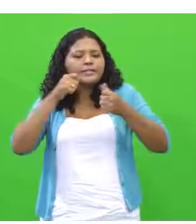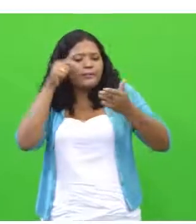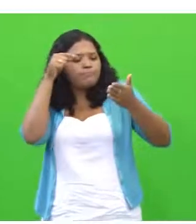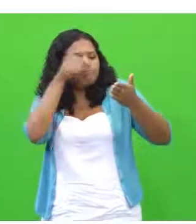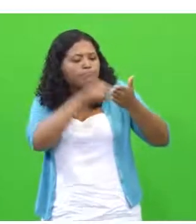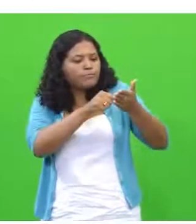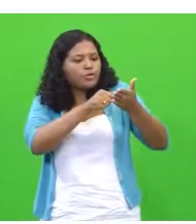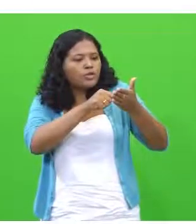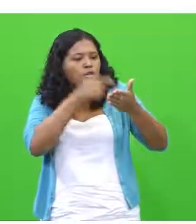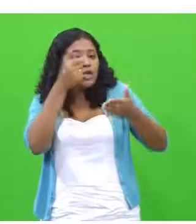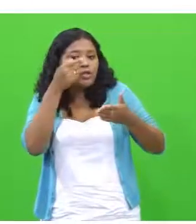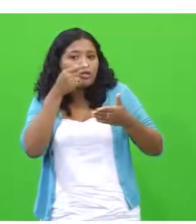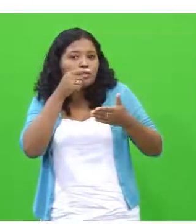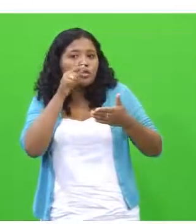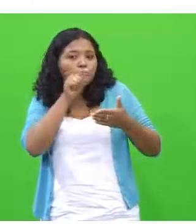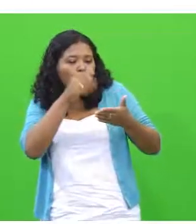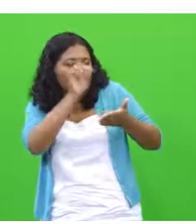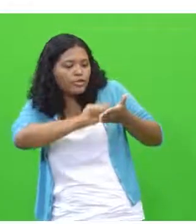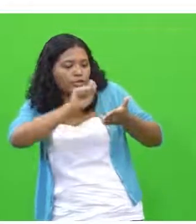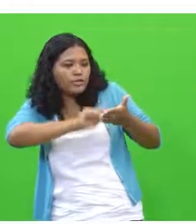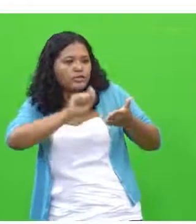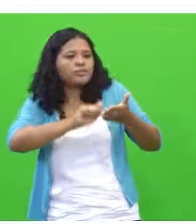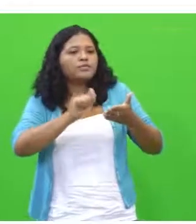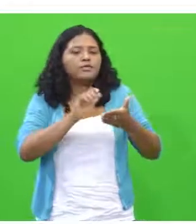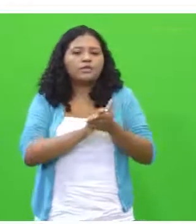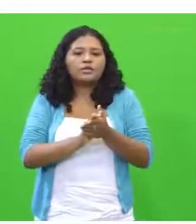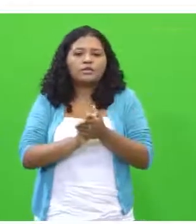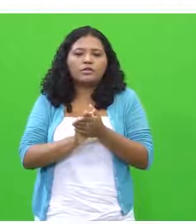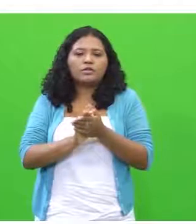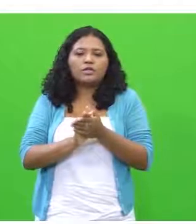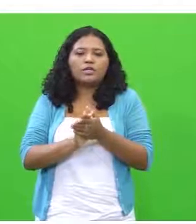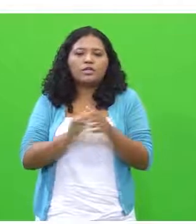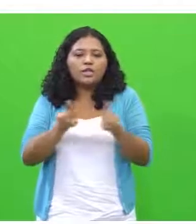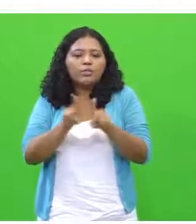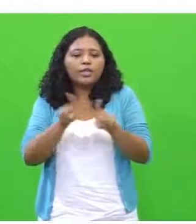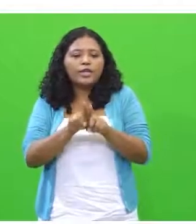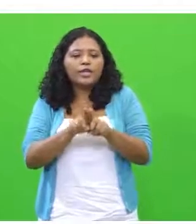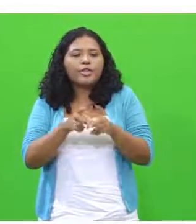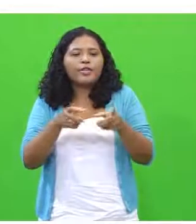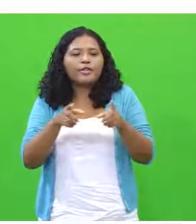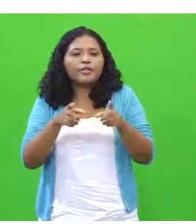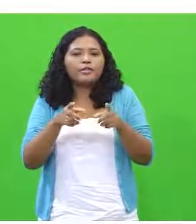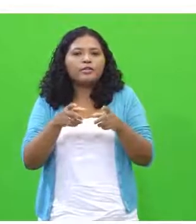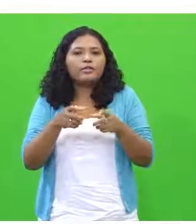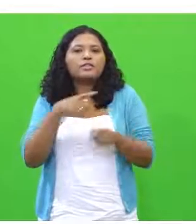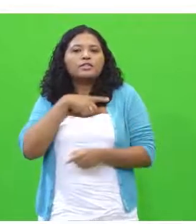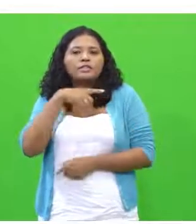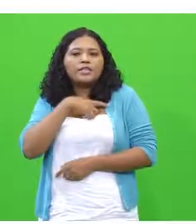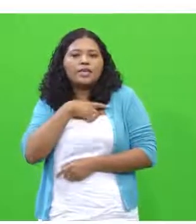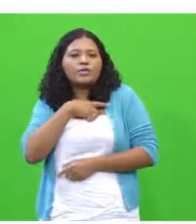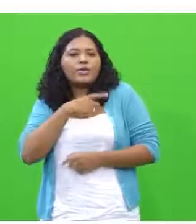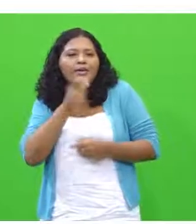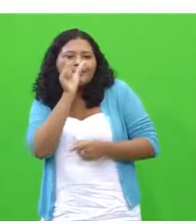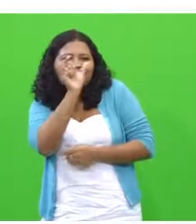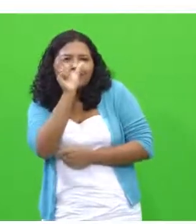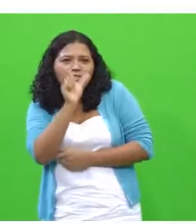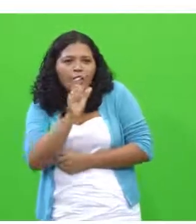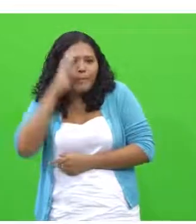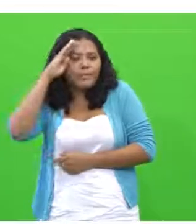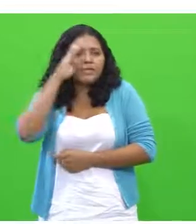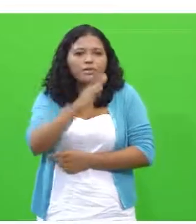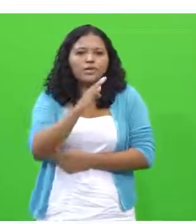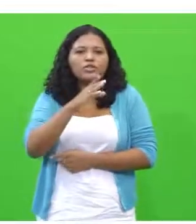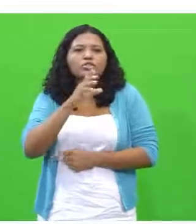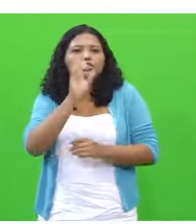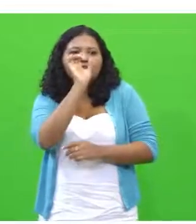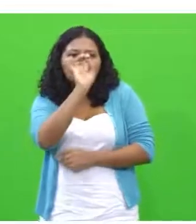na sua escrita. Então, que destacar as palavras-chave de cada texto